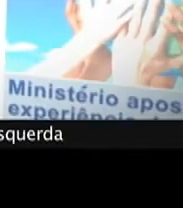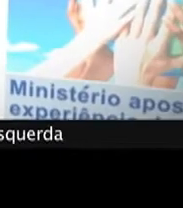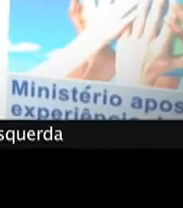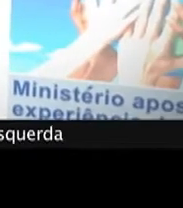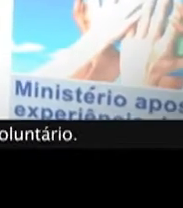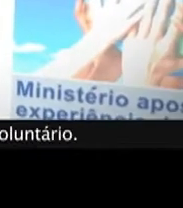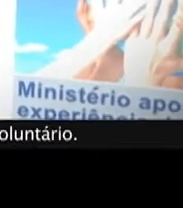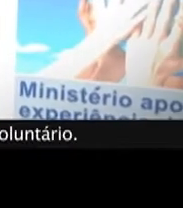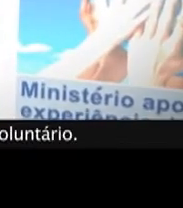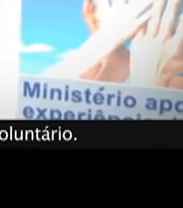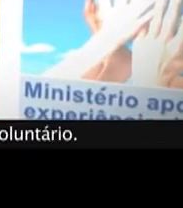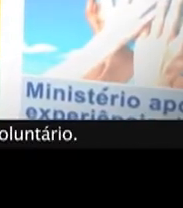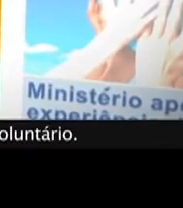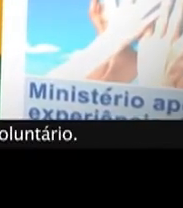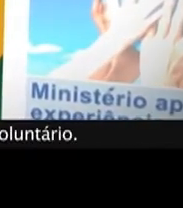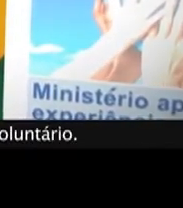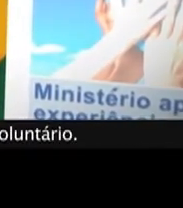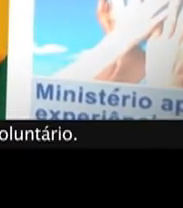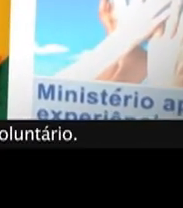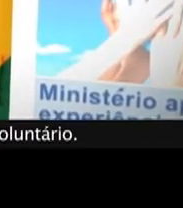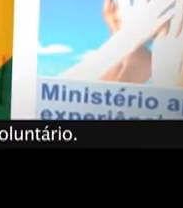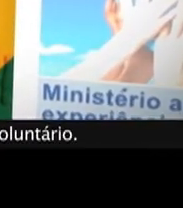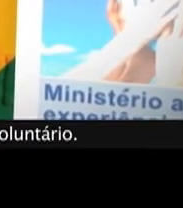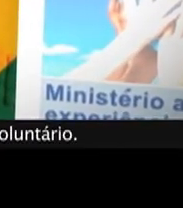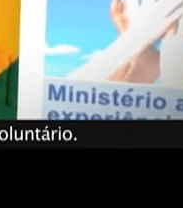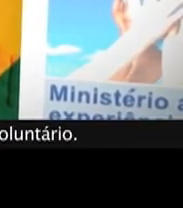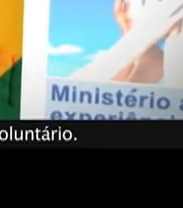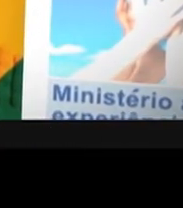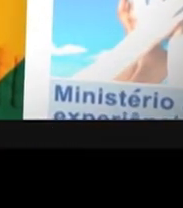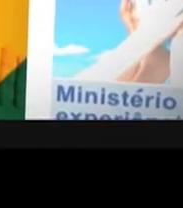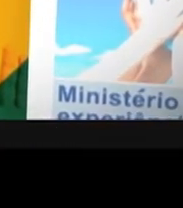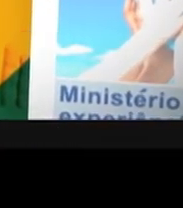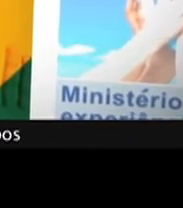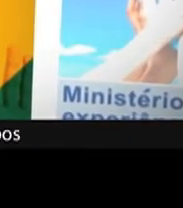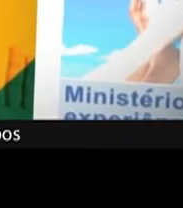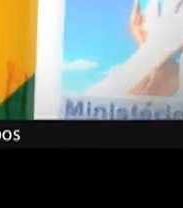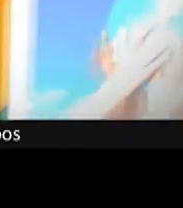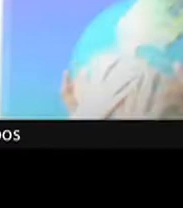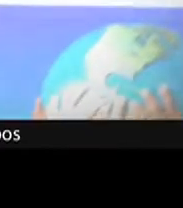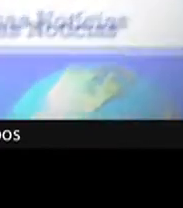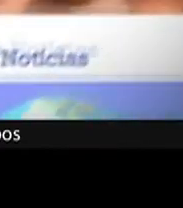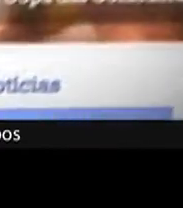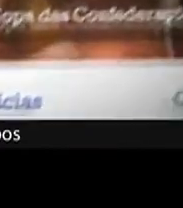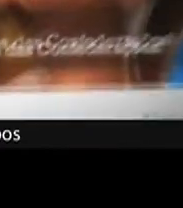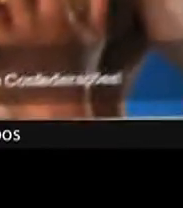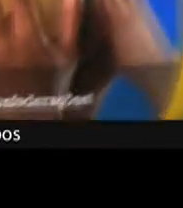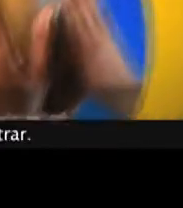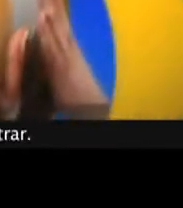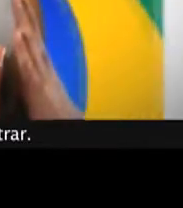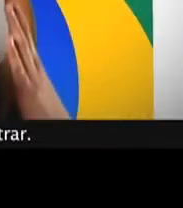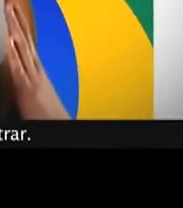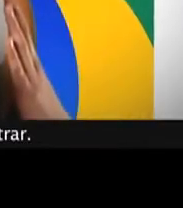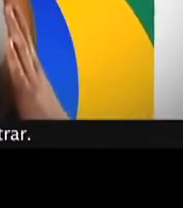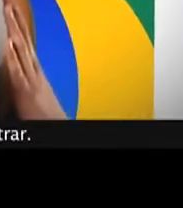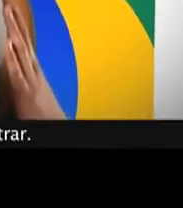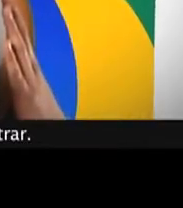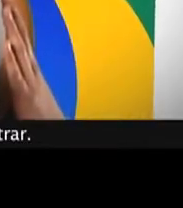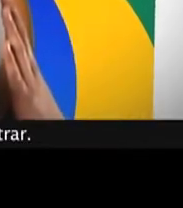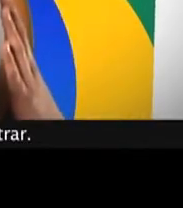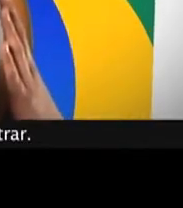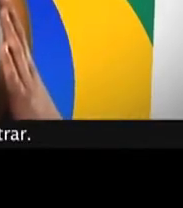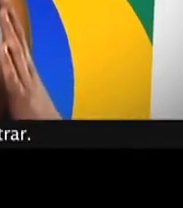coluna da esquerda tem a opção para baixar a cartilha do voluntário. Bom, aqui também tem os campos para login,